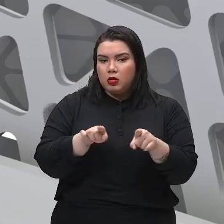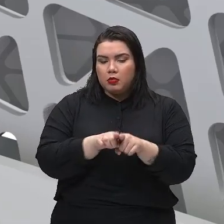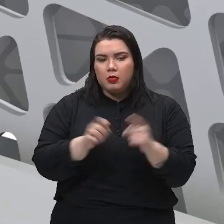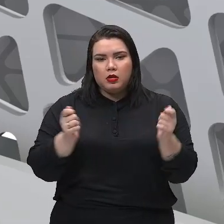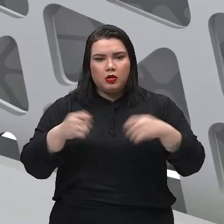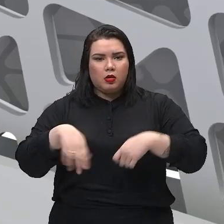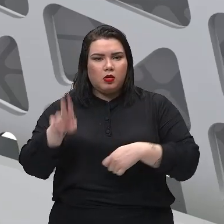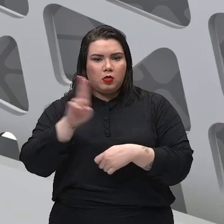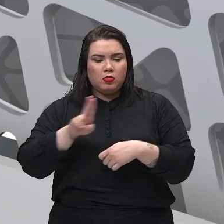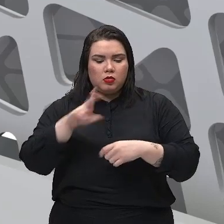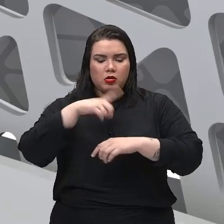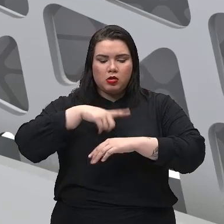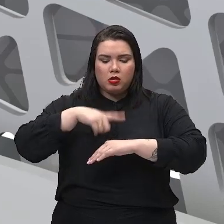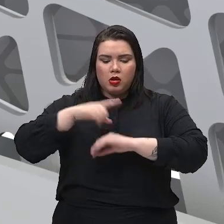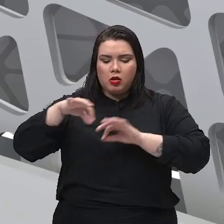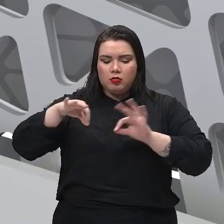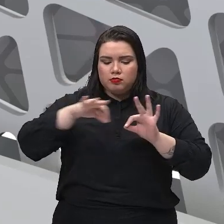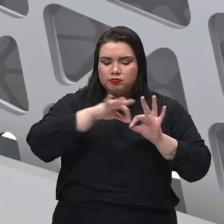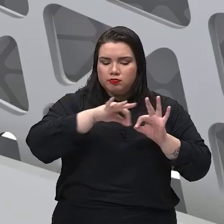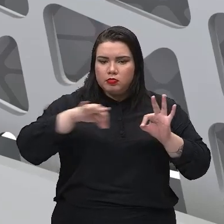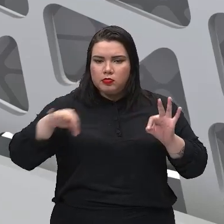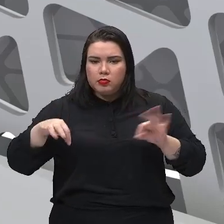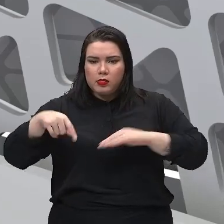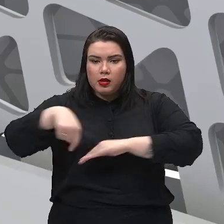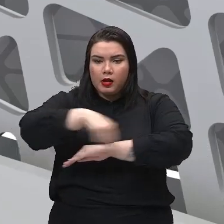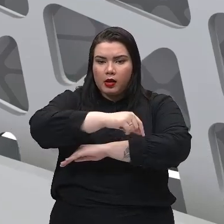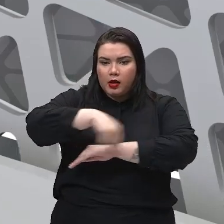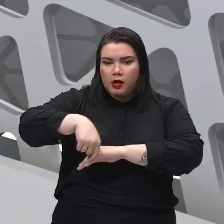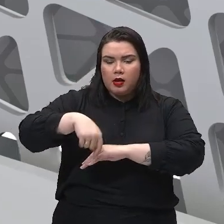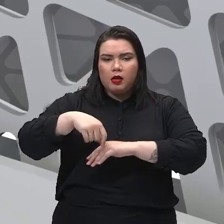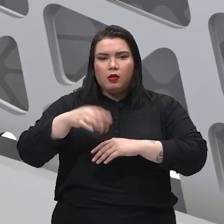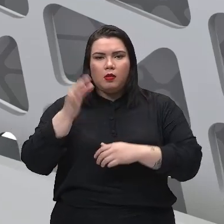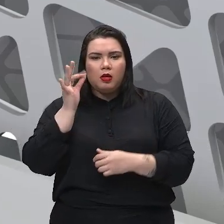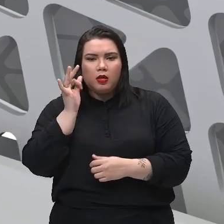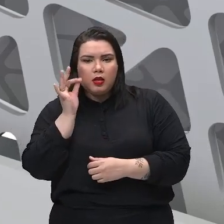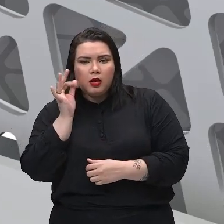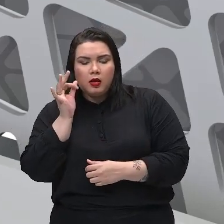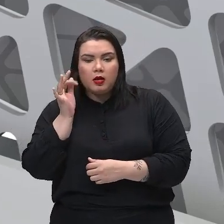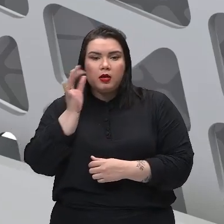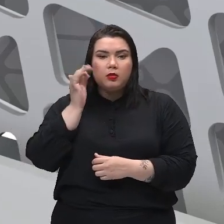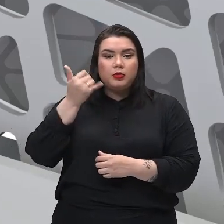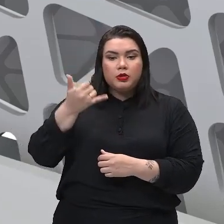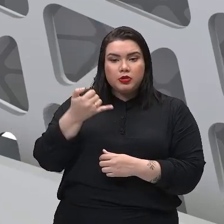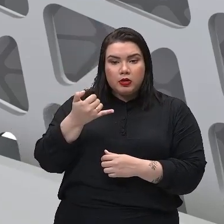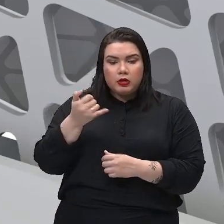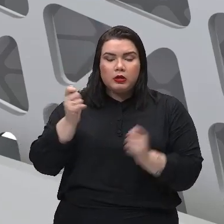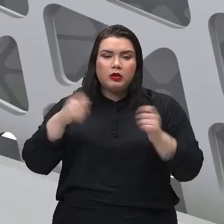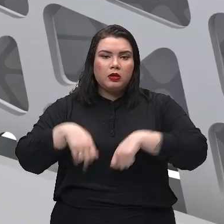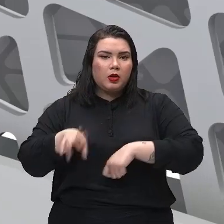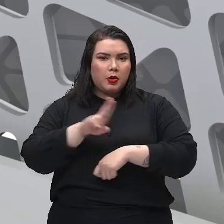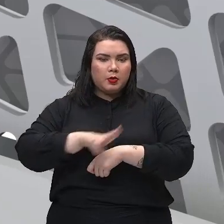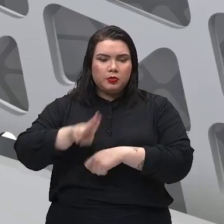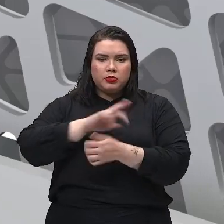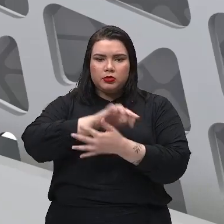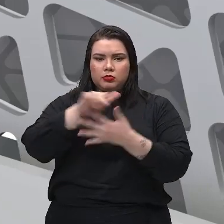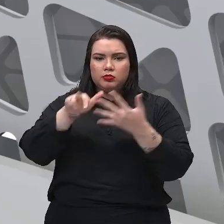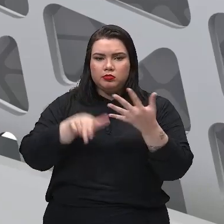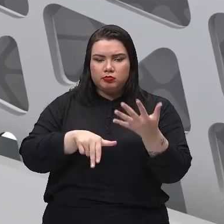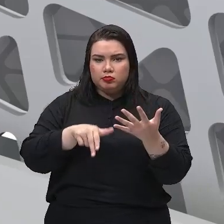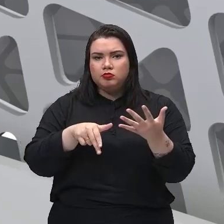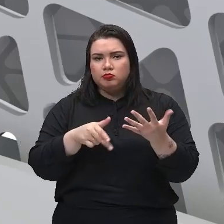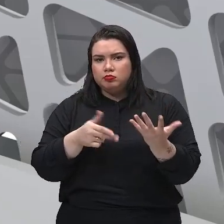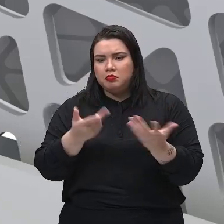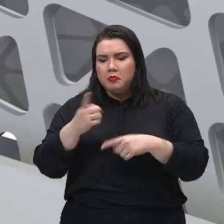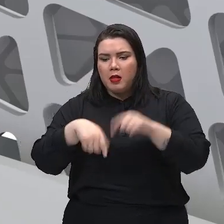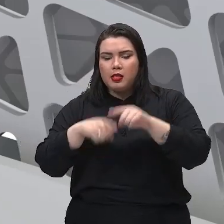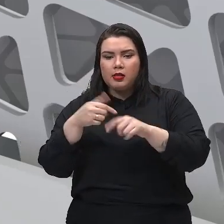utilizar réguas, lápis, canetas, todos esses são instrumentos que facilitam o nosso